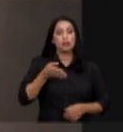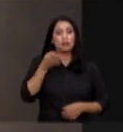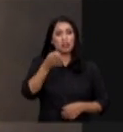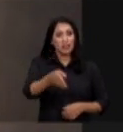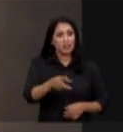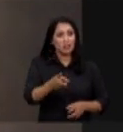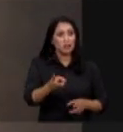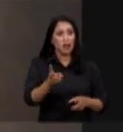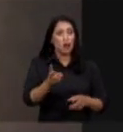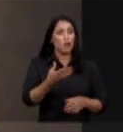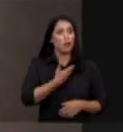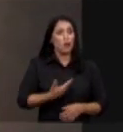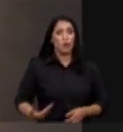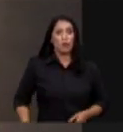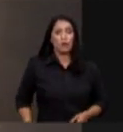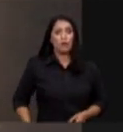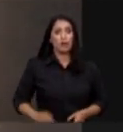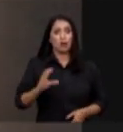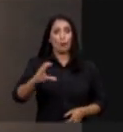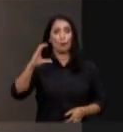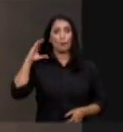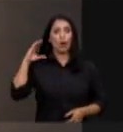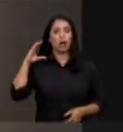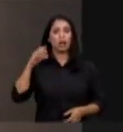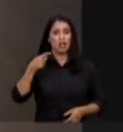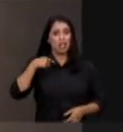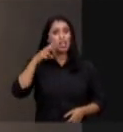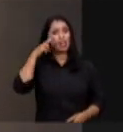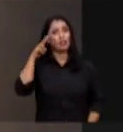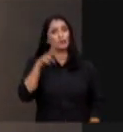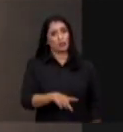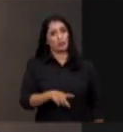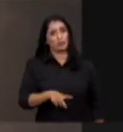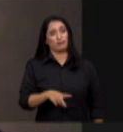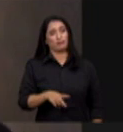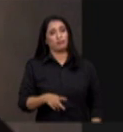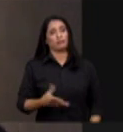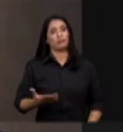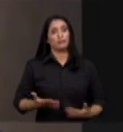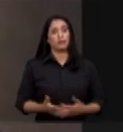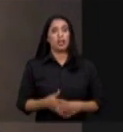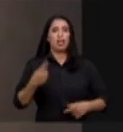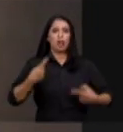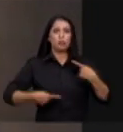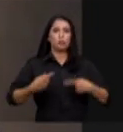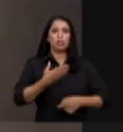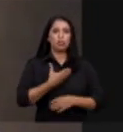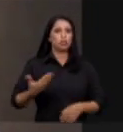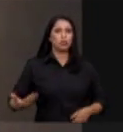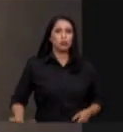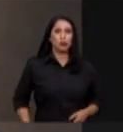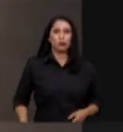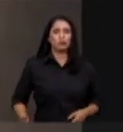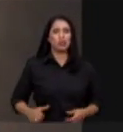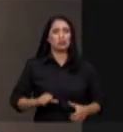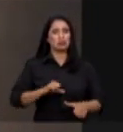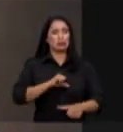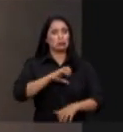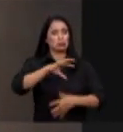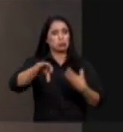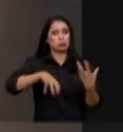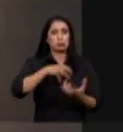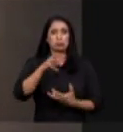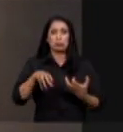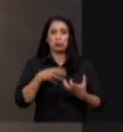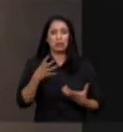ausência total do Estado brasileiro. Saí muito triste com o que vim. A atual política ambiental do governo está do avesso e é componente